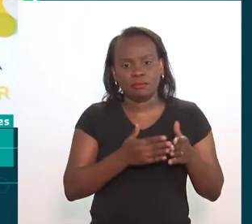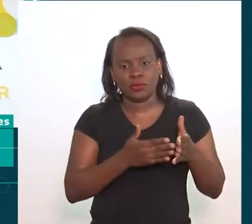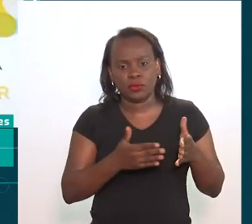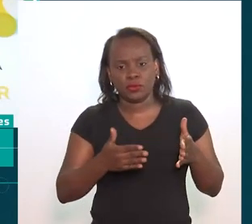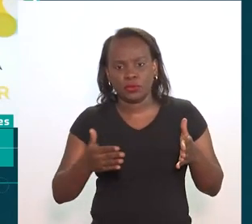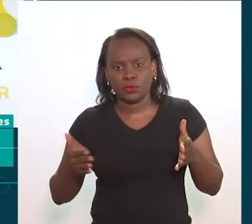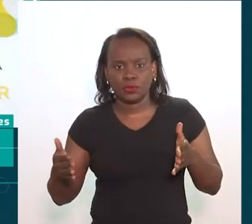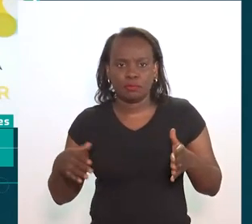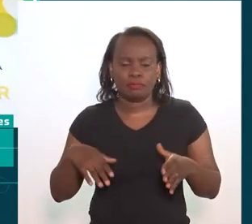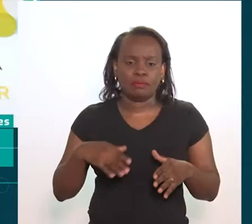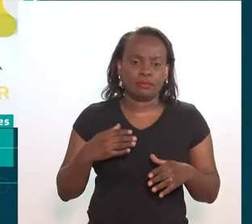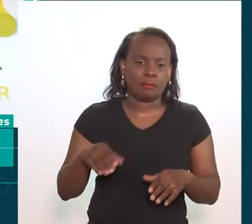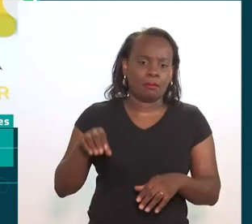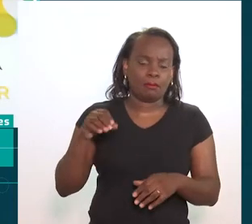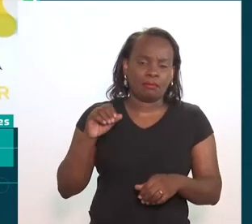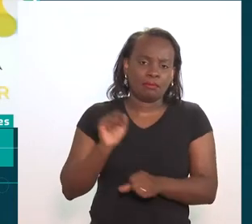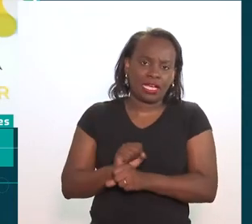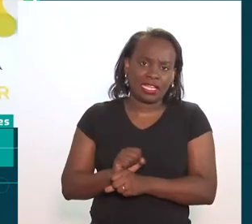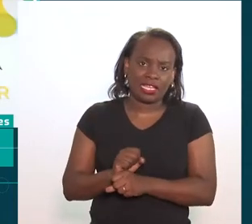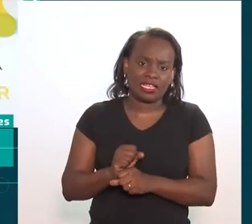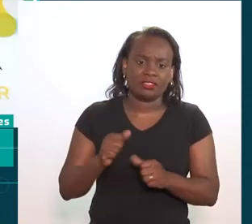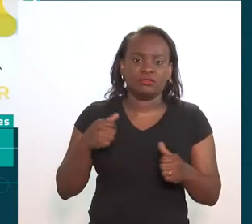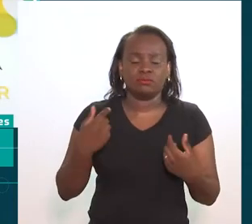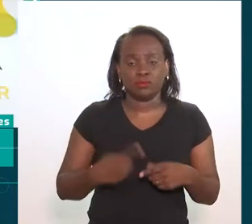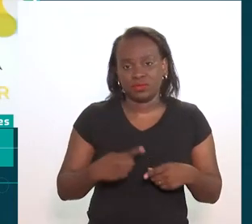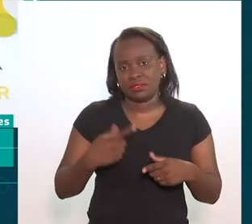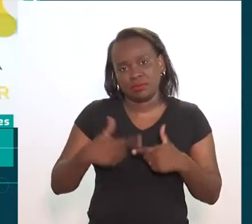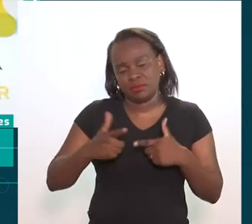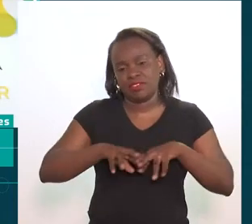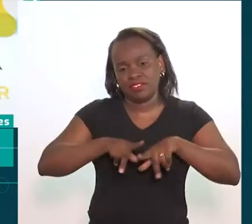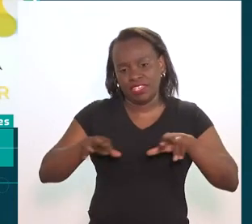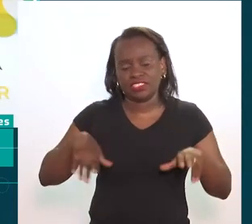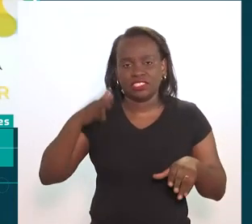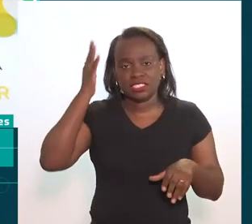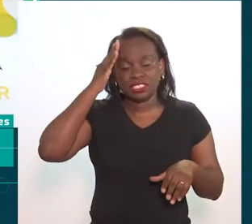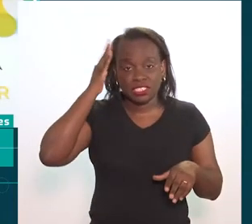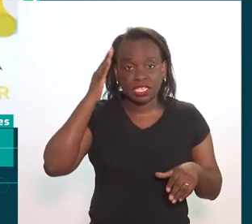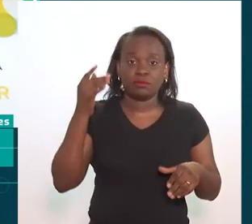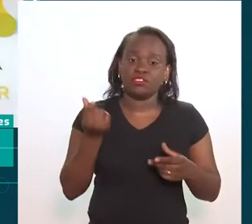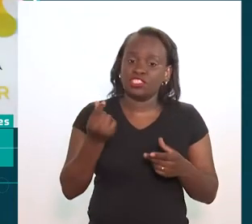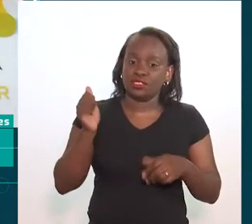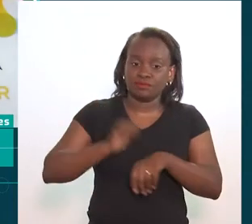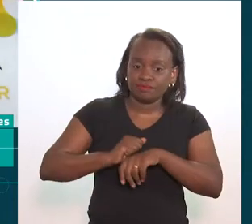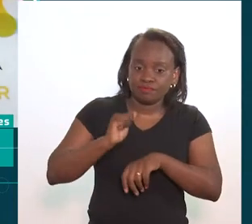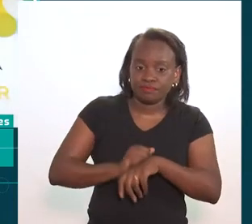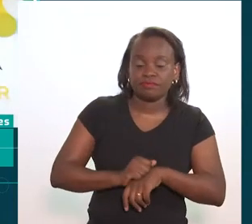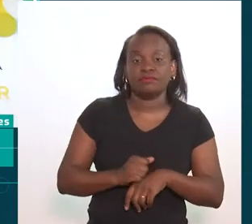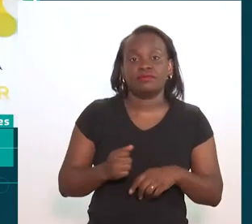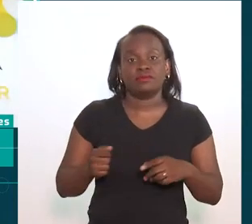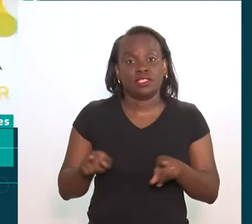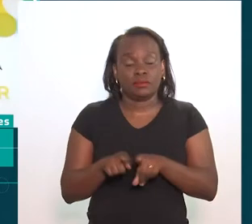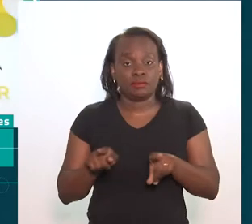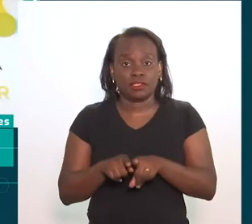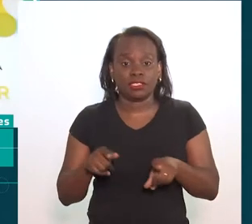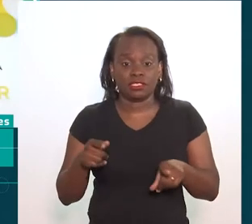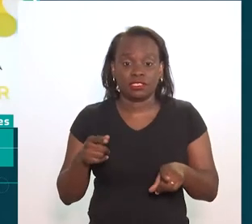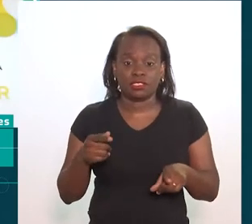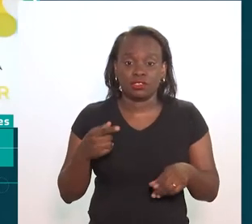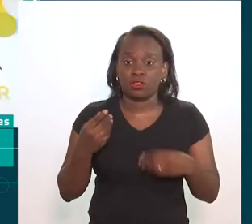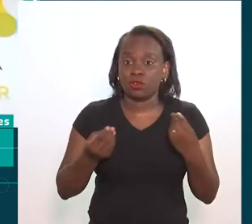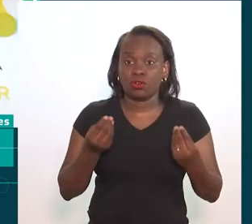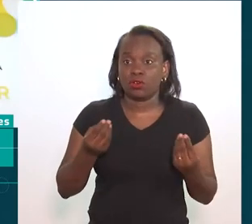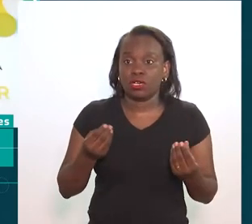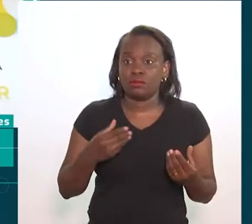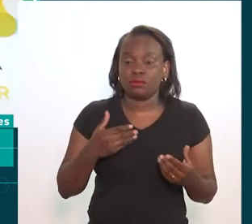A gente já vem passando por um período de ociosidade, por questões que a gente sabe, sem também verba, sem